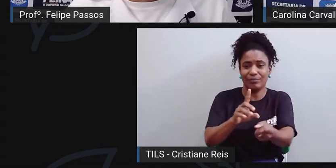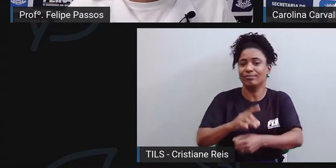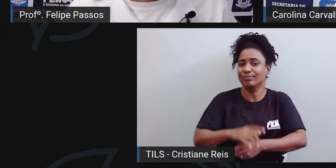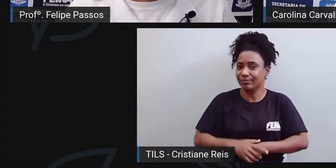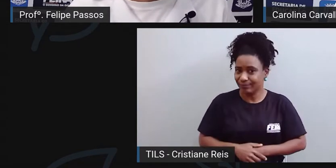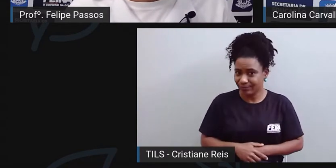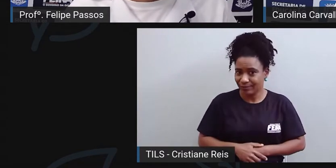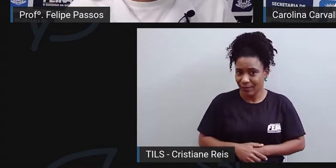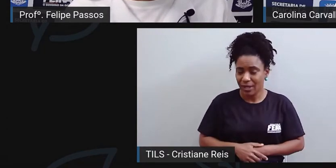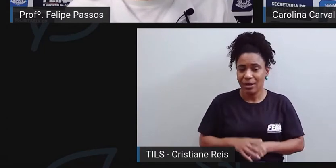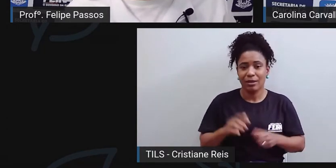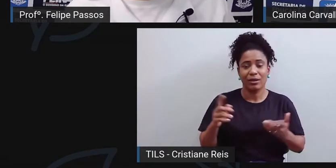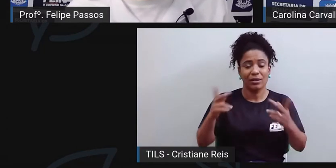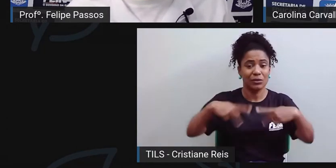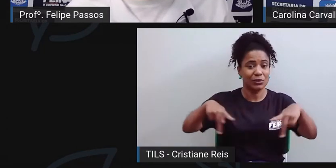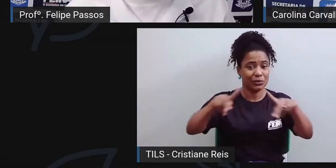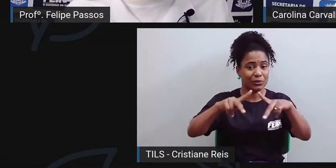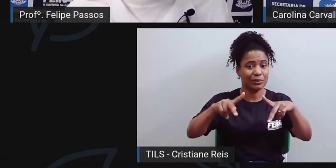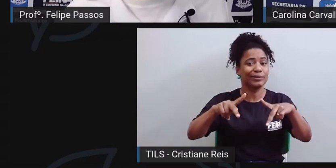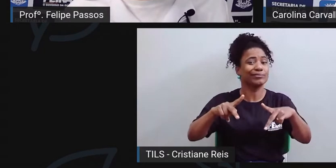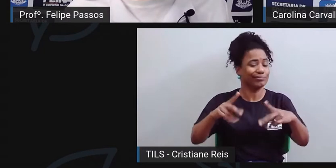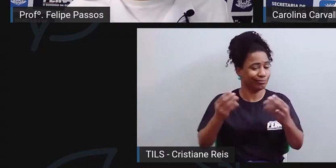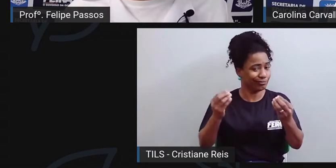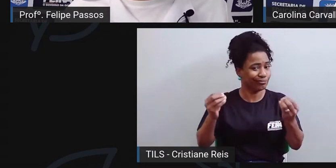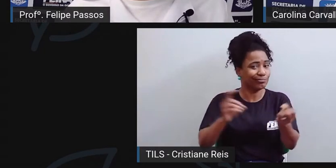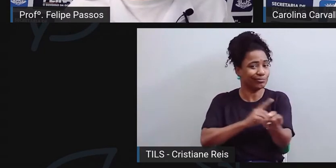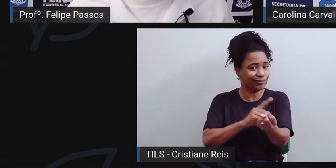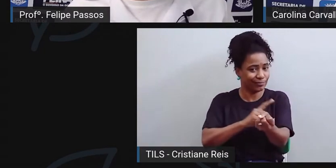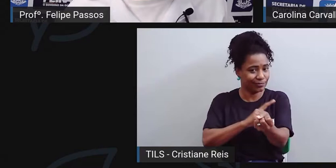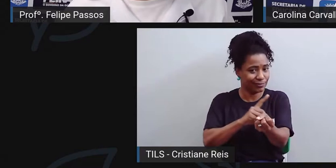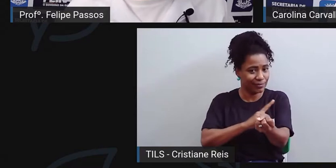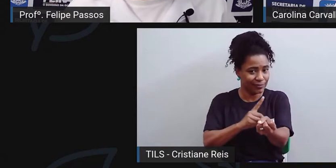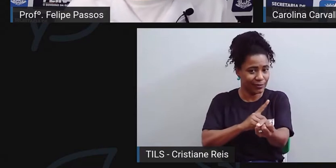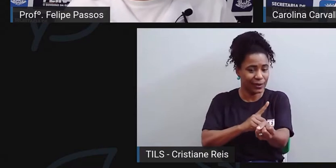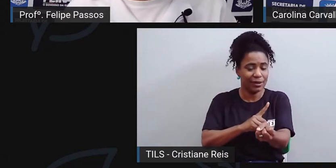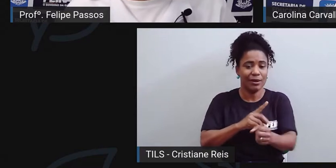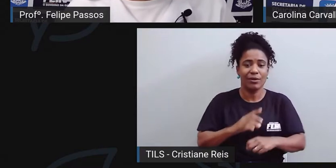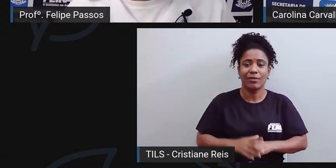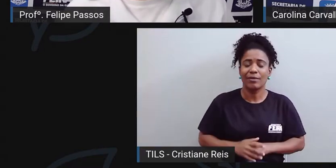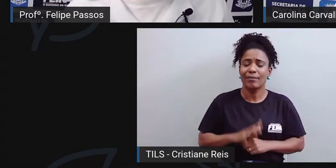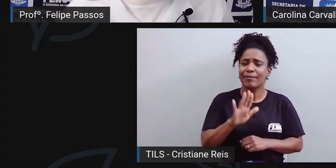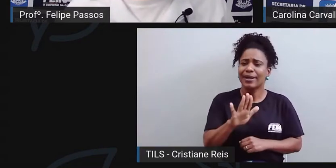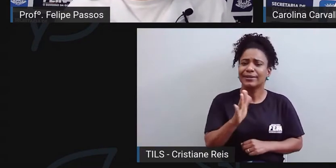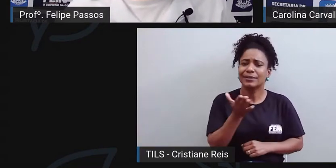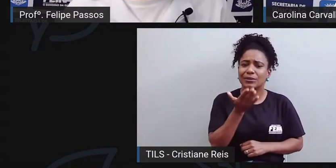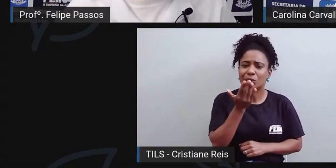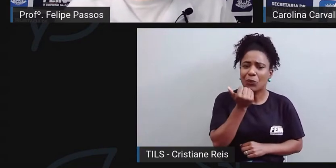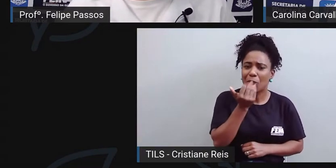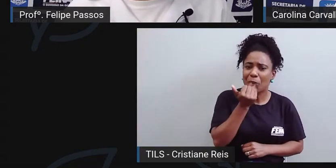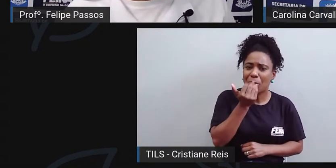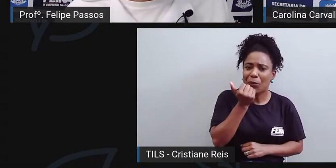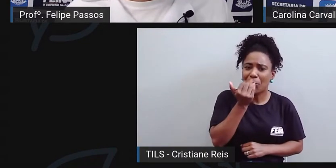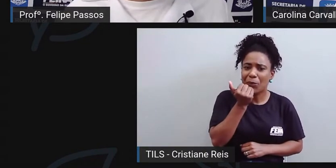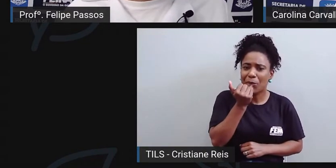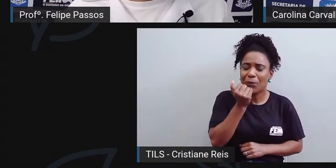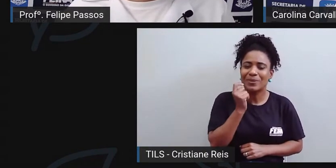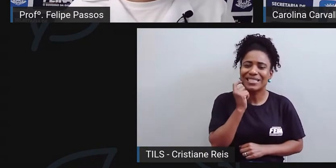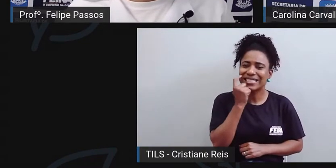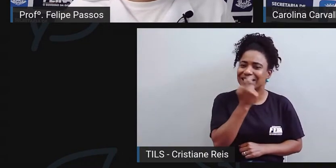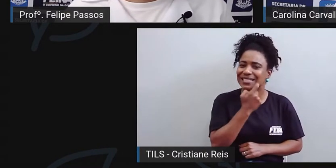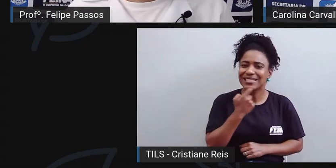incidência na população. Qual o grande problema de alimentos que contêm açúcar quando a gente fala de saúde bucal?